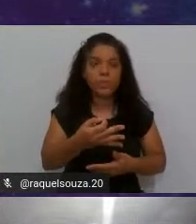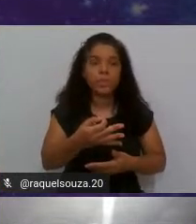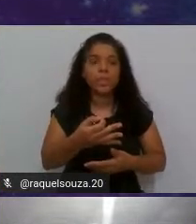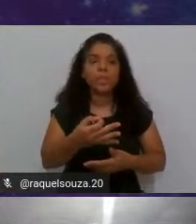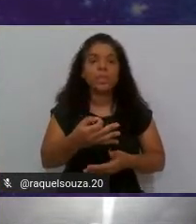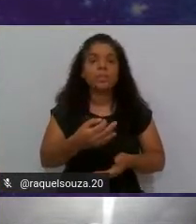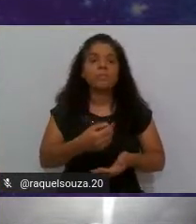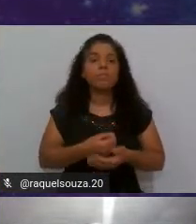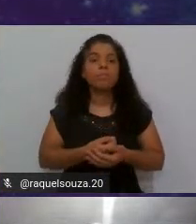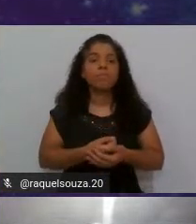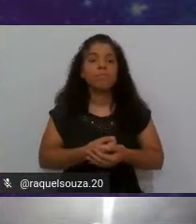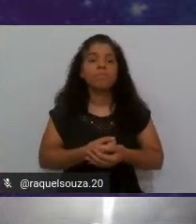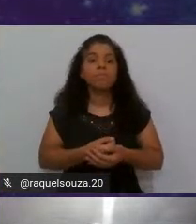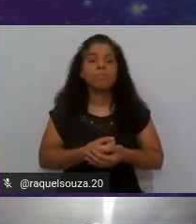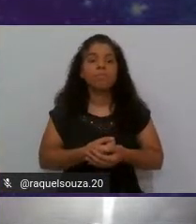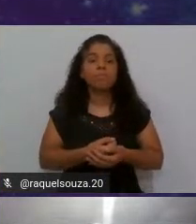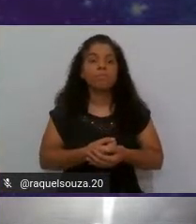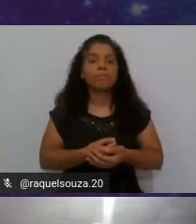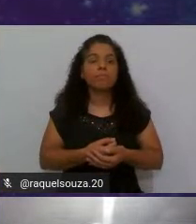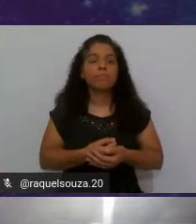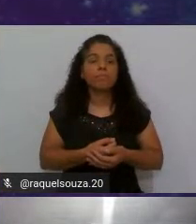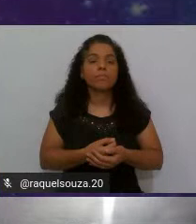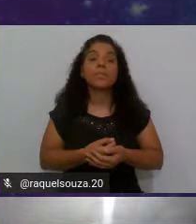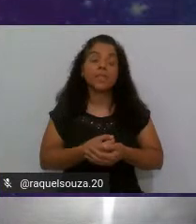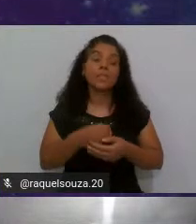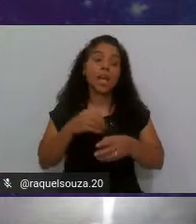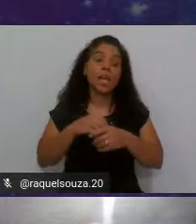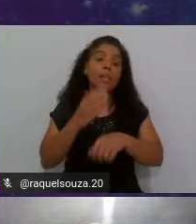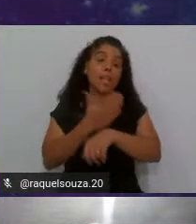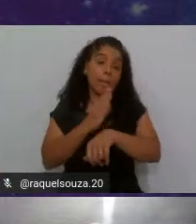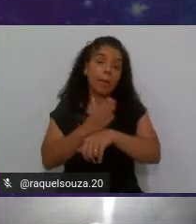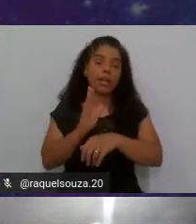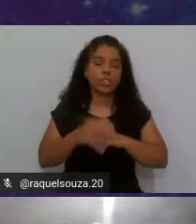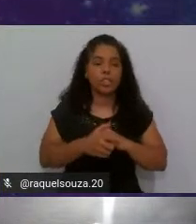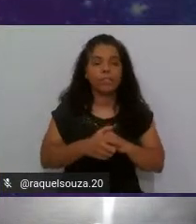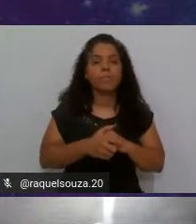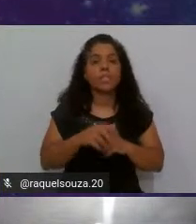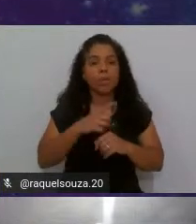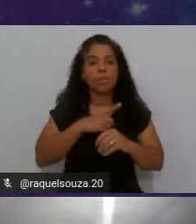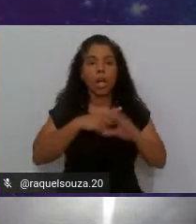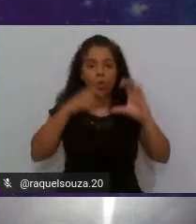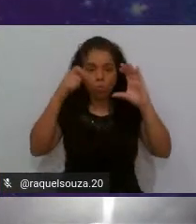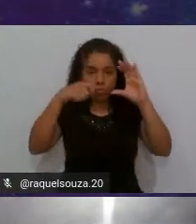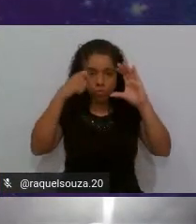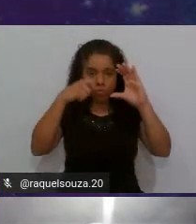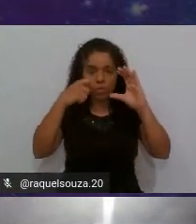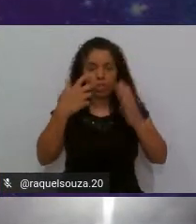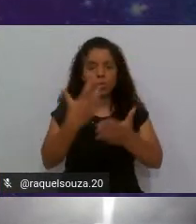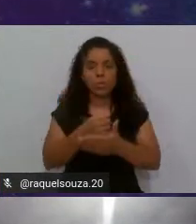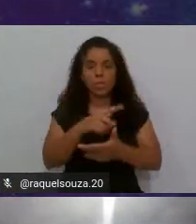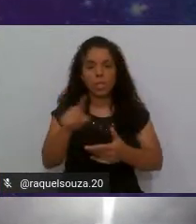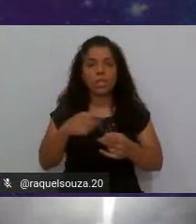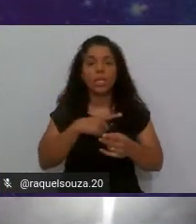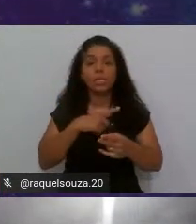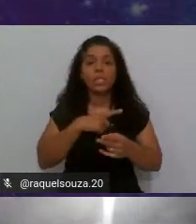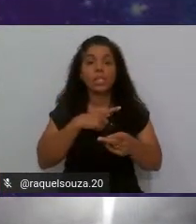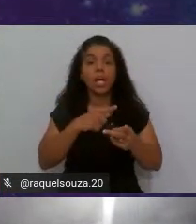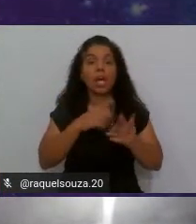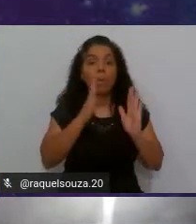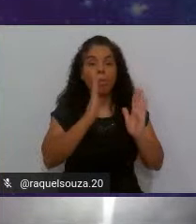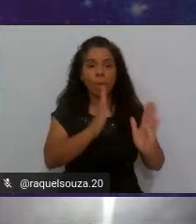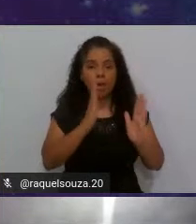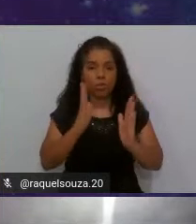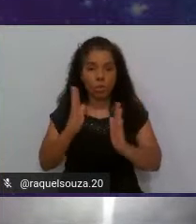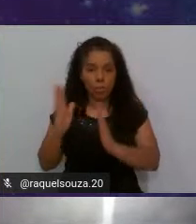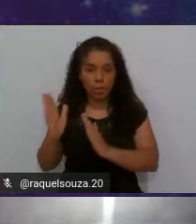prática então eu tenho um videozinho aqui onde tem um passo a passo